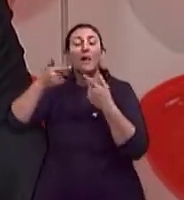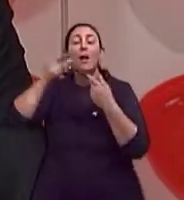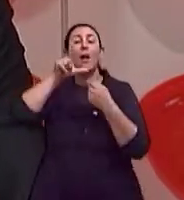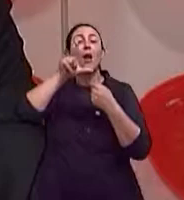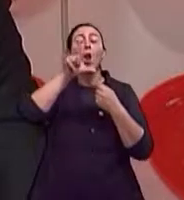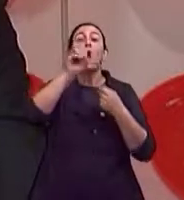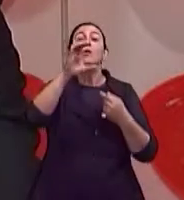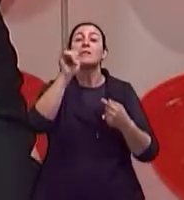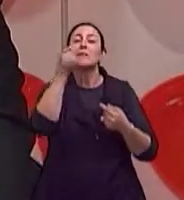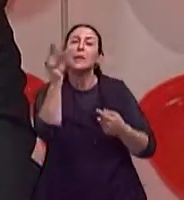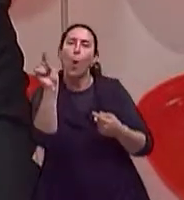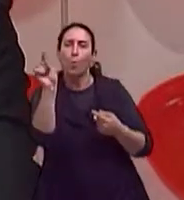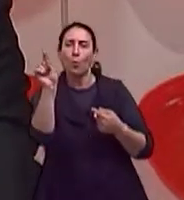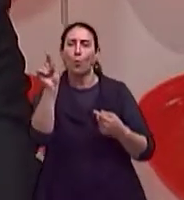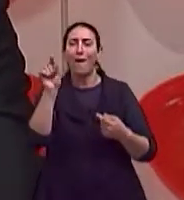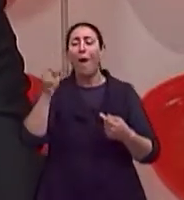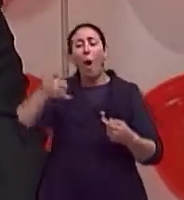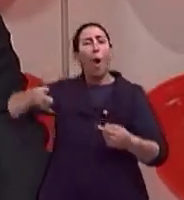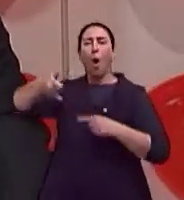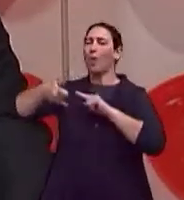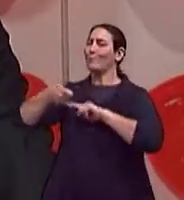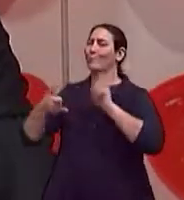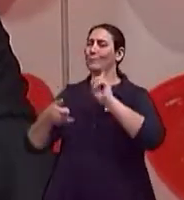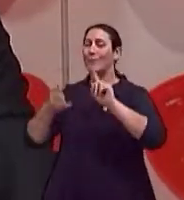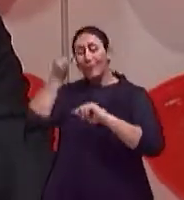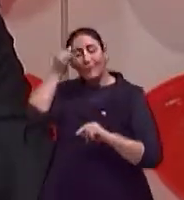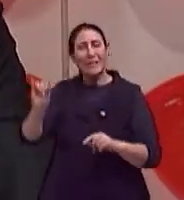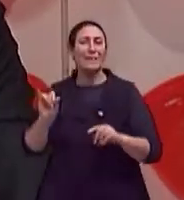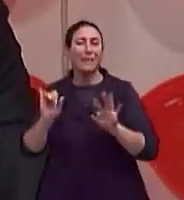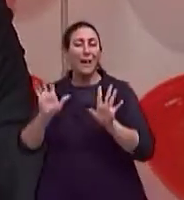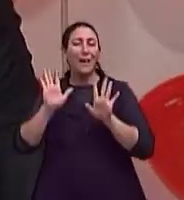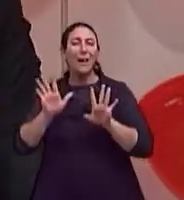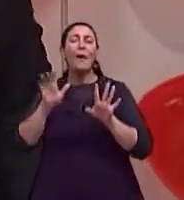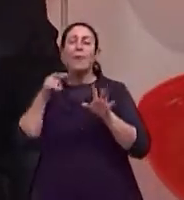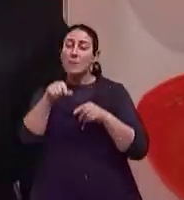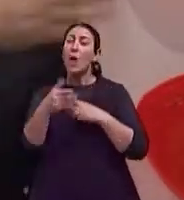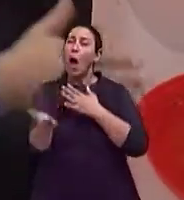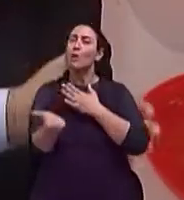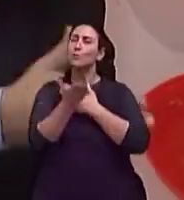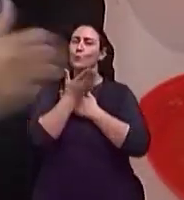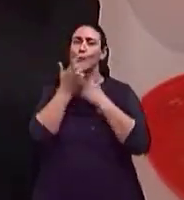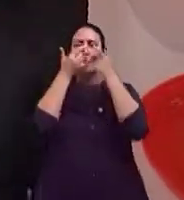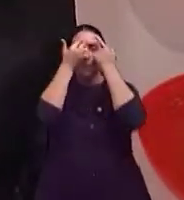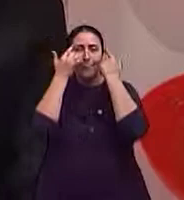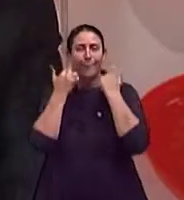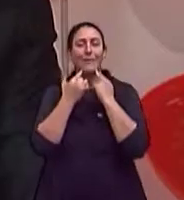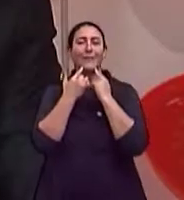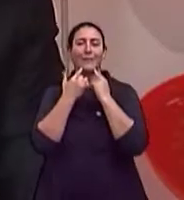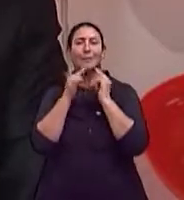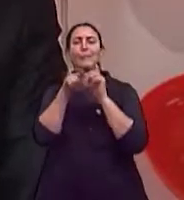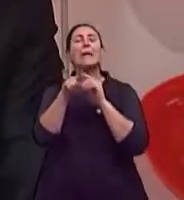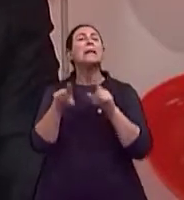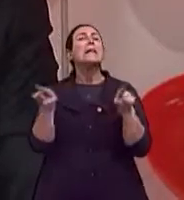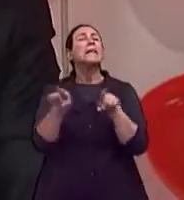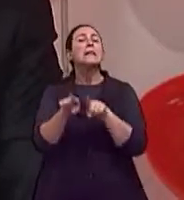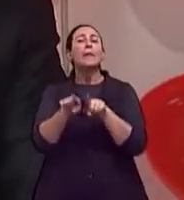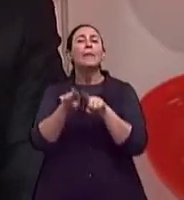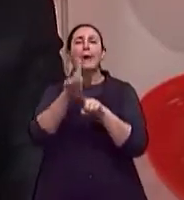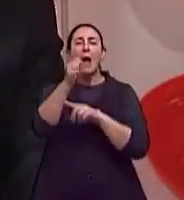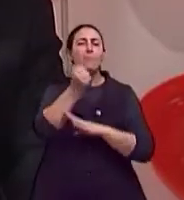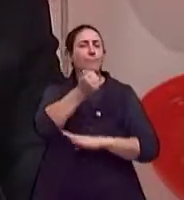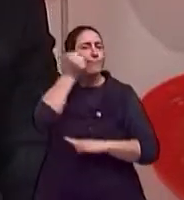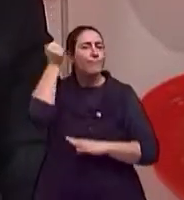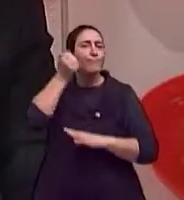Isso melhora a saúde da pele, mantém a pele limpa, saudável. Esfoliação, amplamente